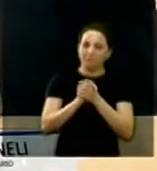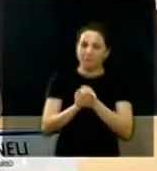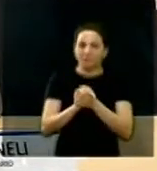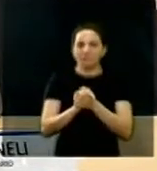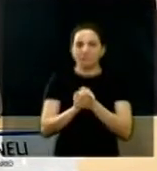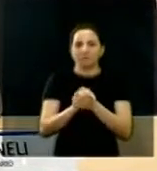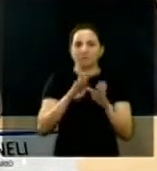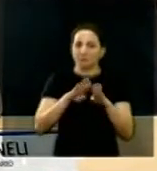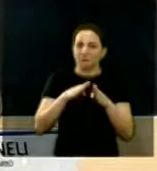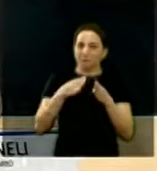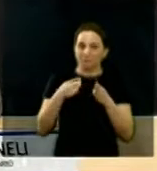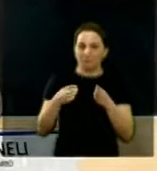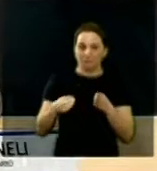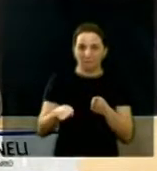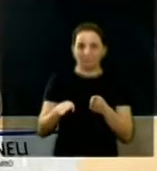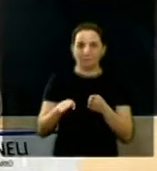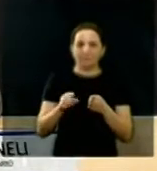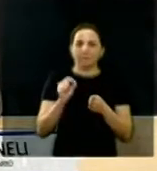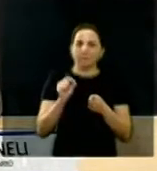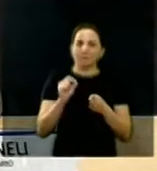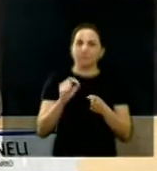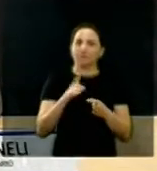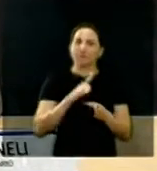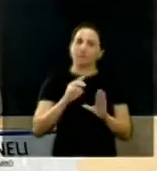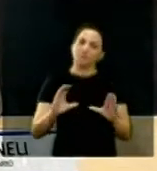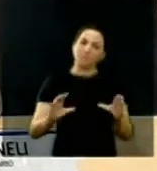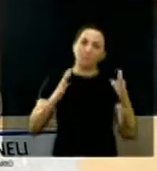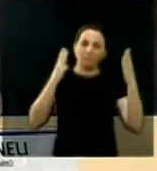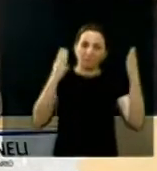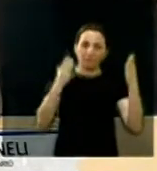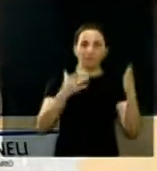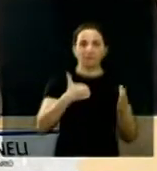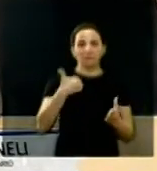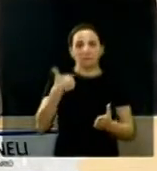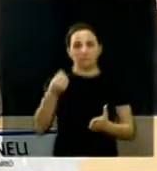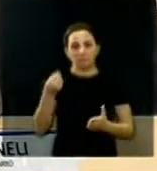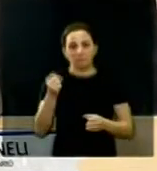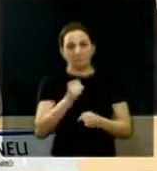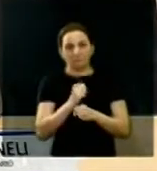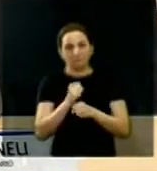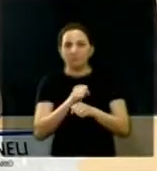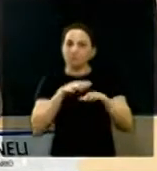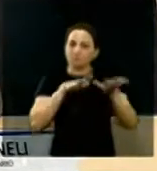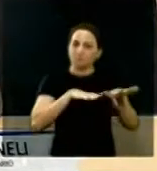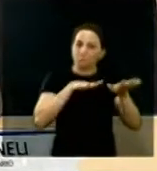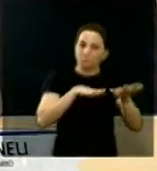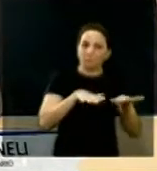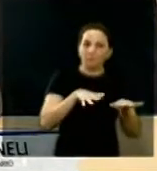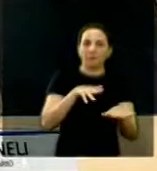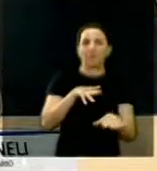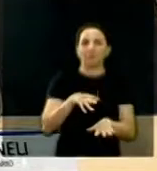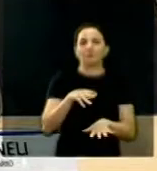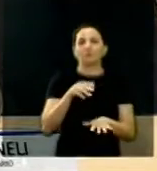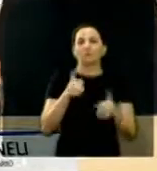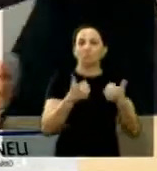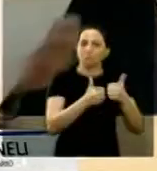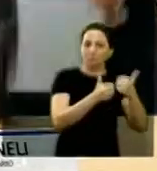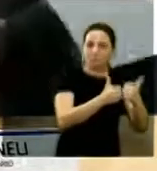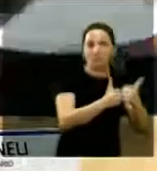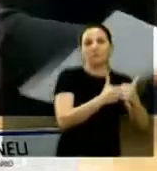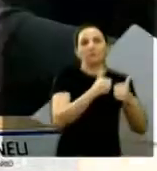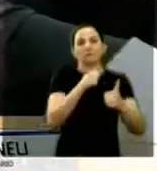desse Legislativo pela comemoração do centenário da fundação do movimento apostólico de Schoenstatt.